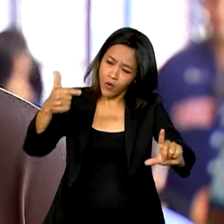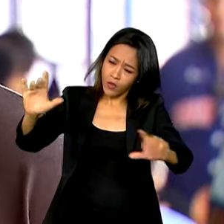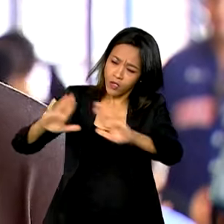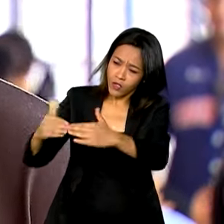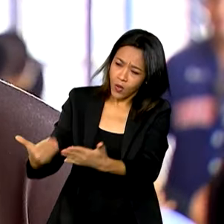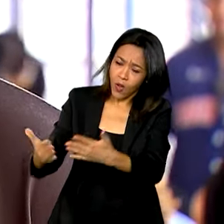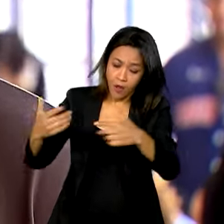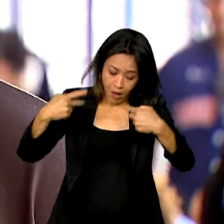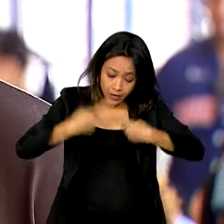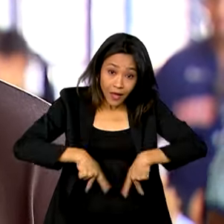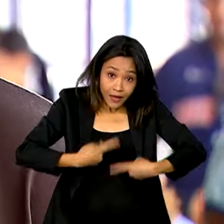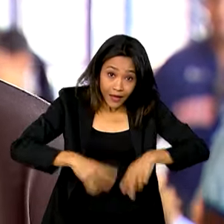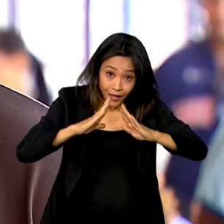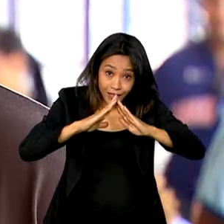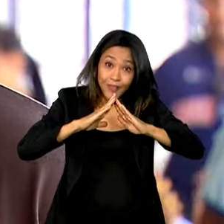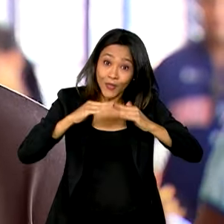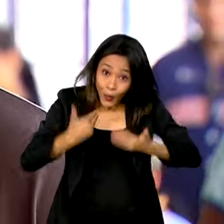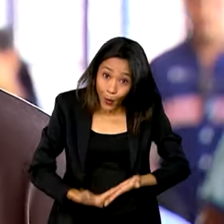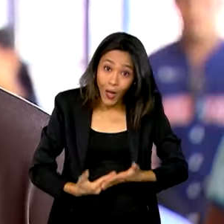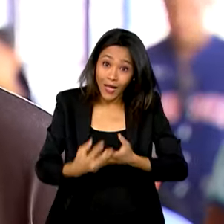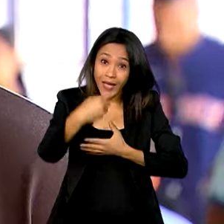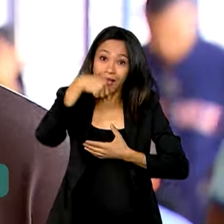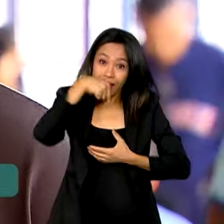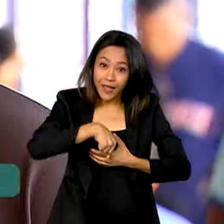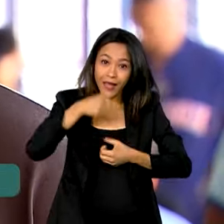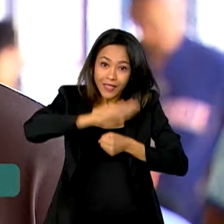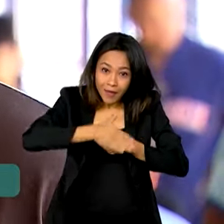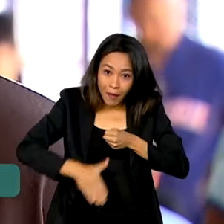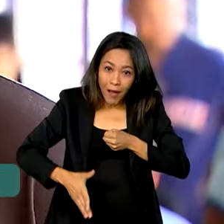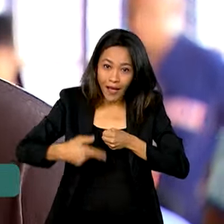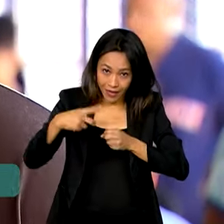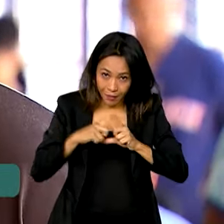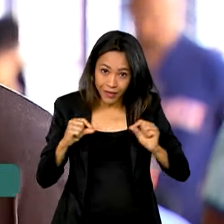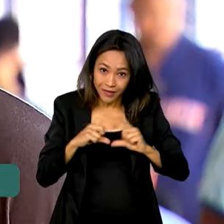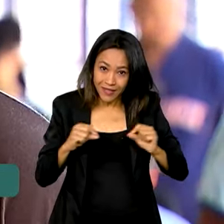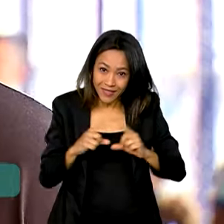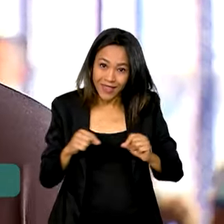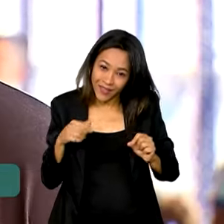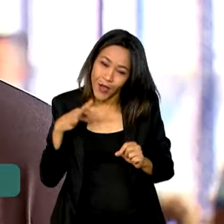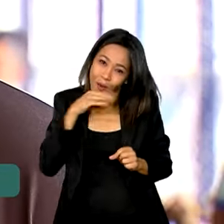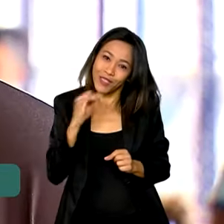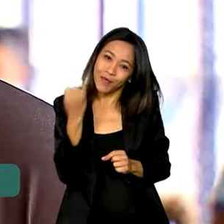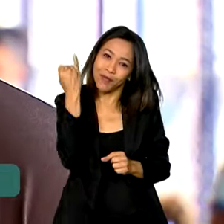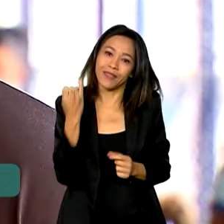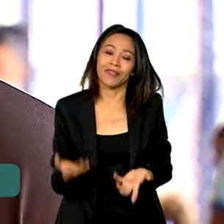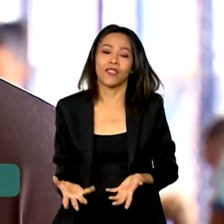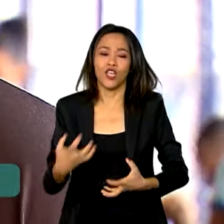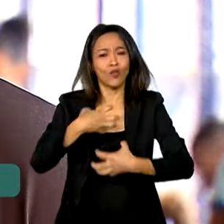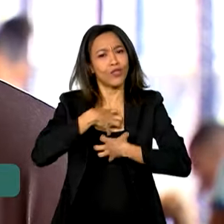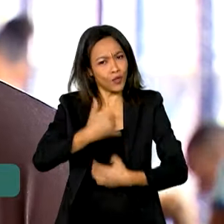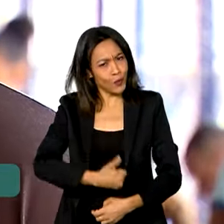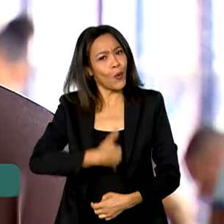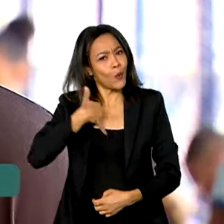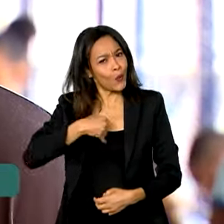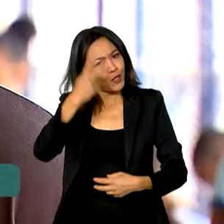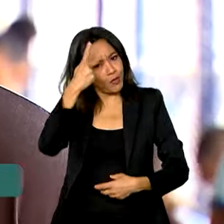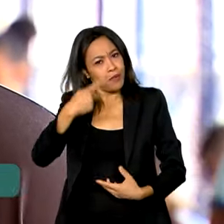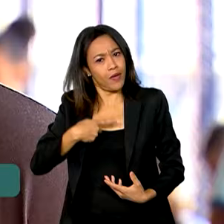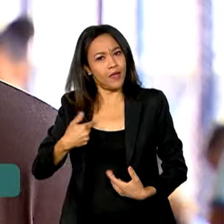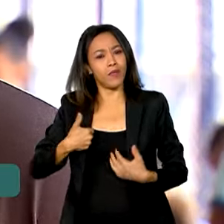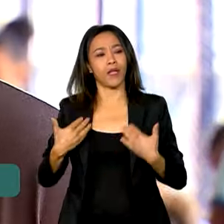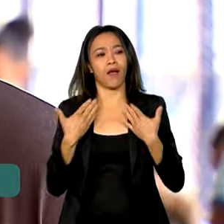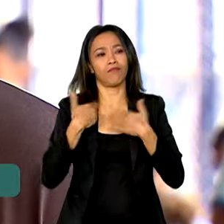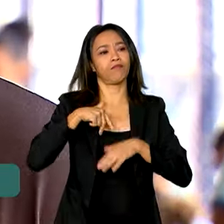mas a nossa escola, como uma escola que é bem no começo da Sambaia, bem escondida mesmo, eu acho muito gratificante. Eu sinto muito orgulho de mim mesmo por estar aqui